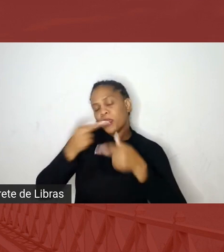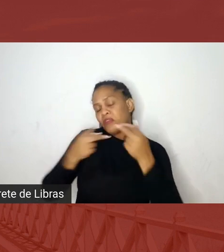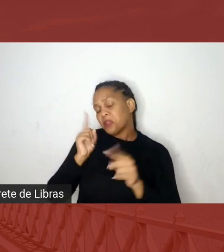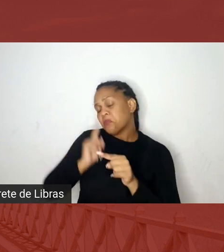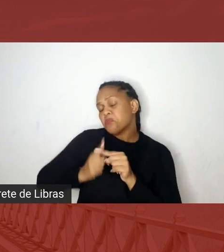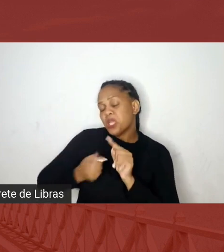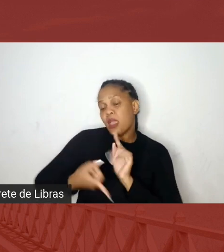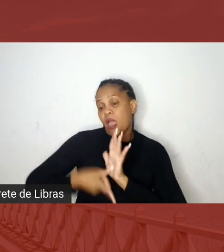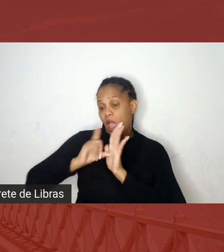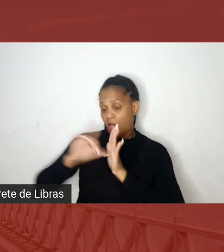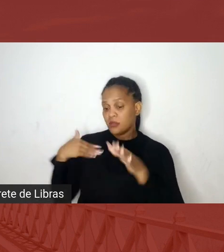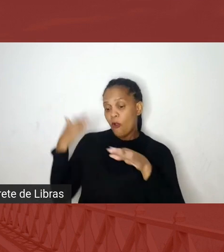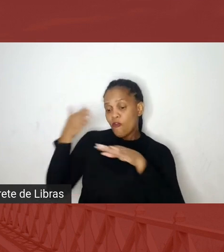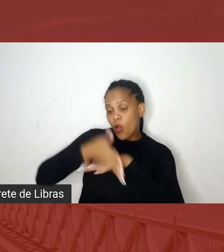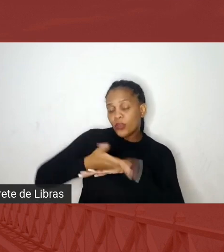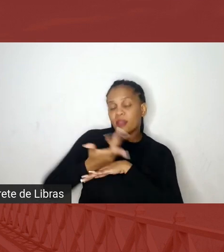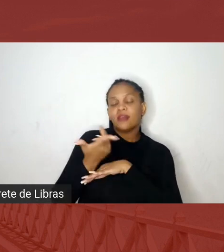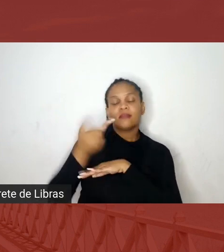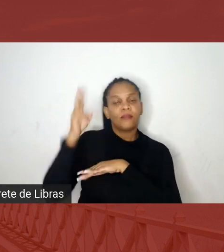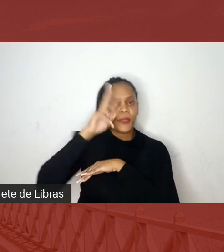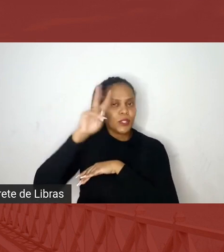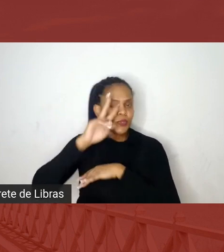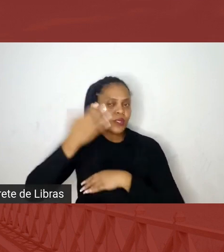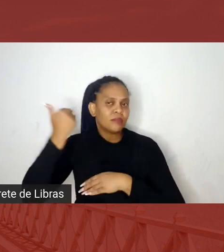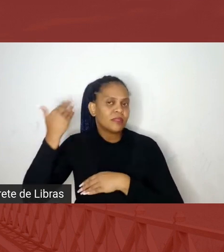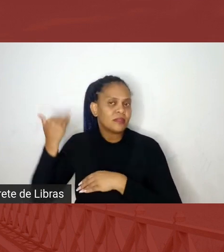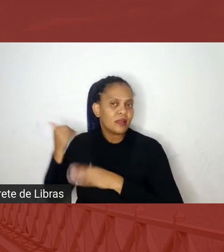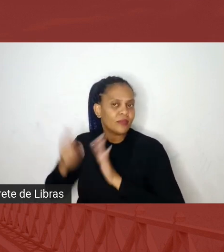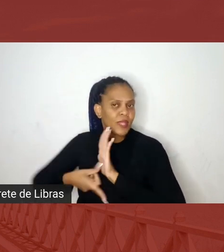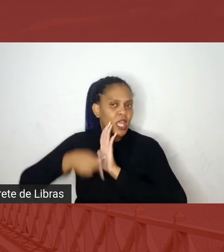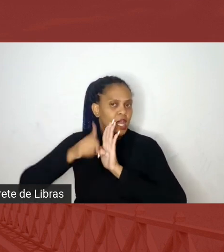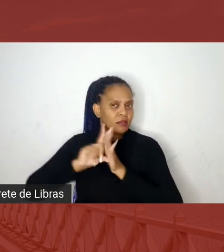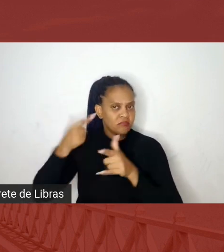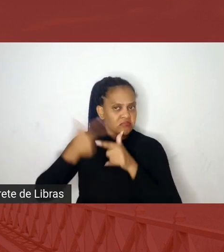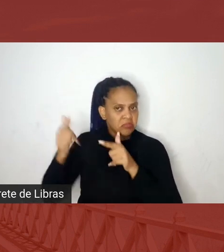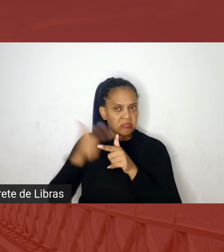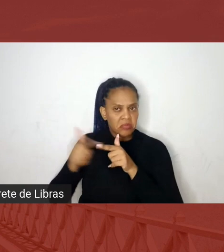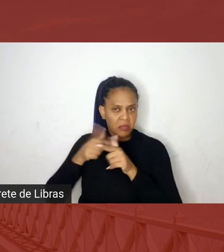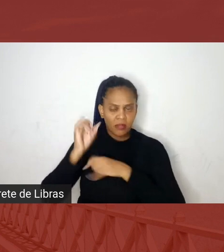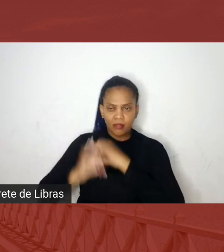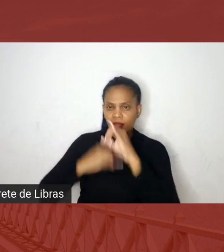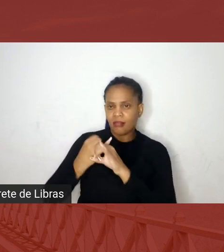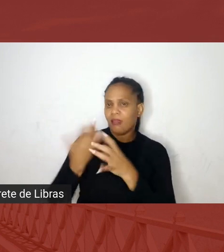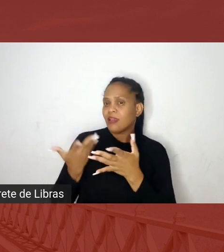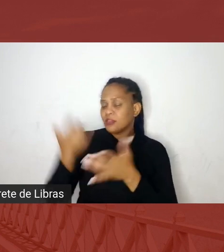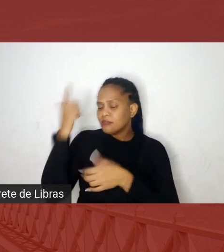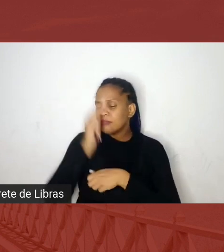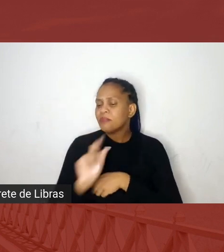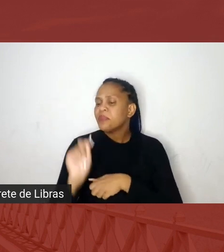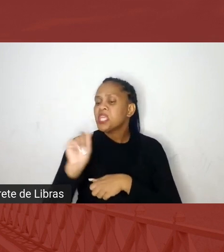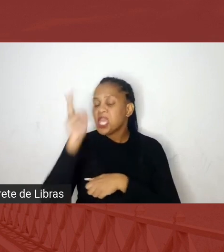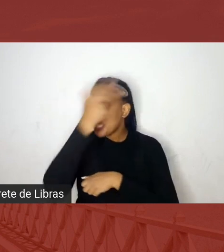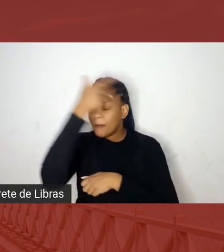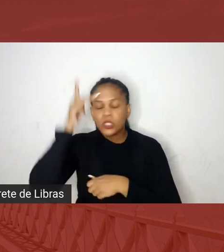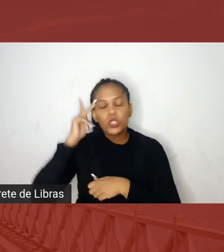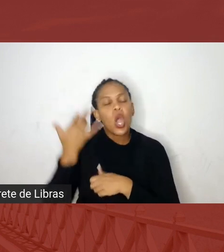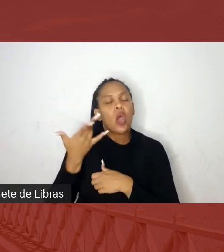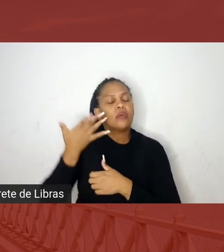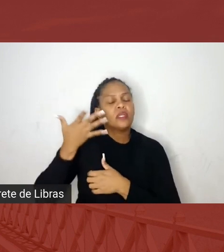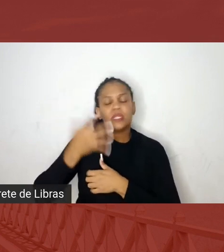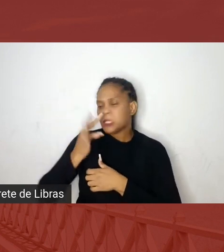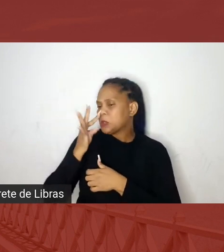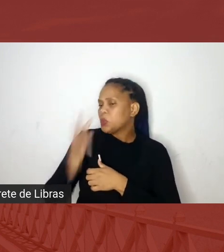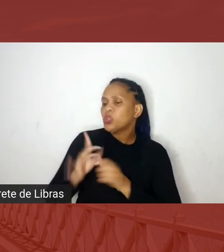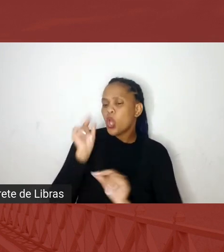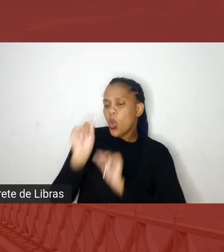voltando naquela história lá atrás, antes de ter apagado isso aí, quem são essas pessoas que tão julgando o que que é arte, o que